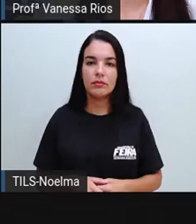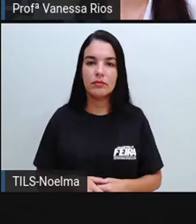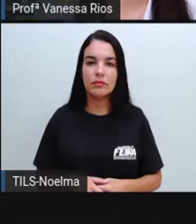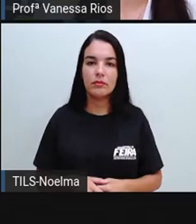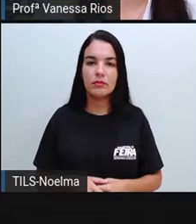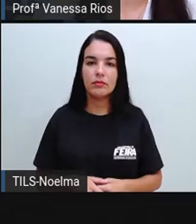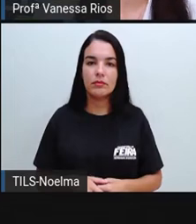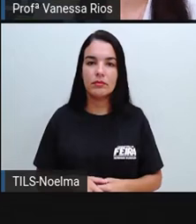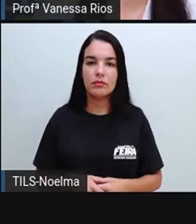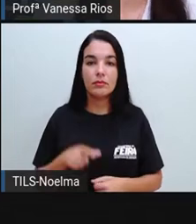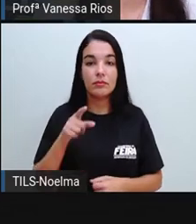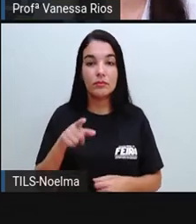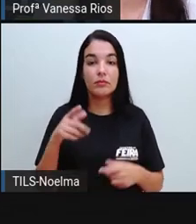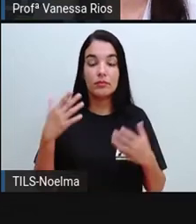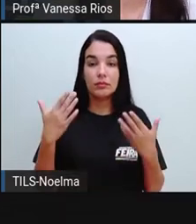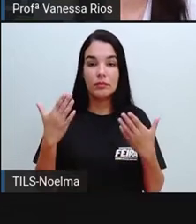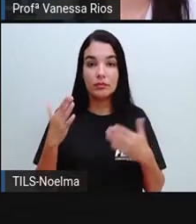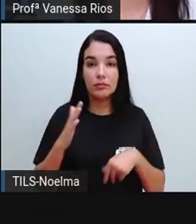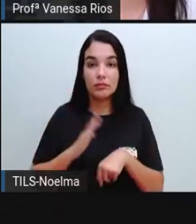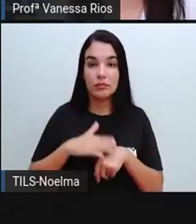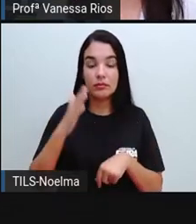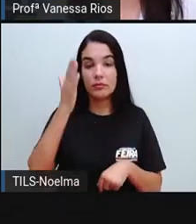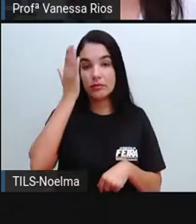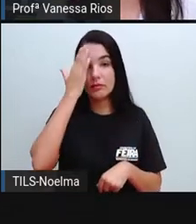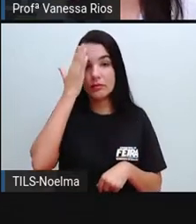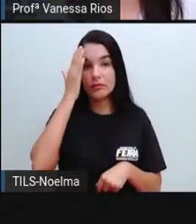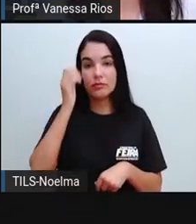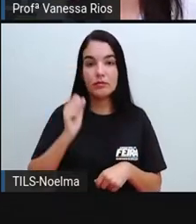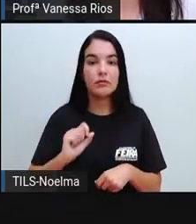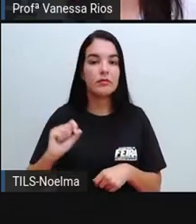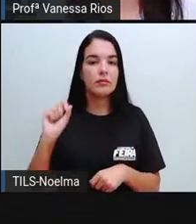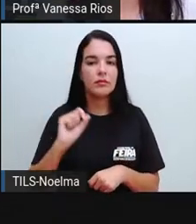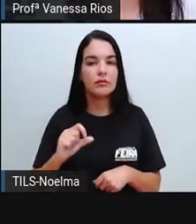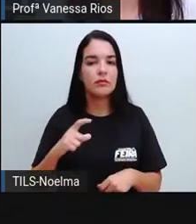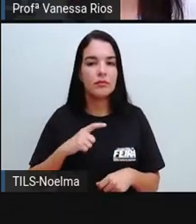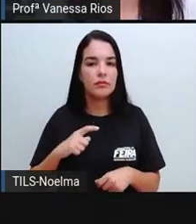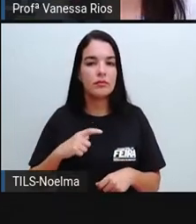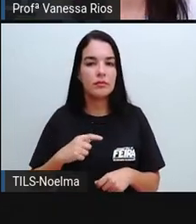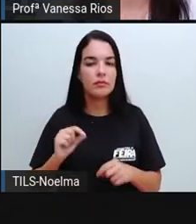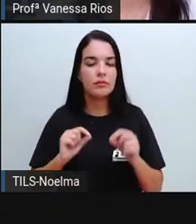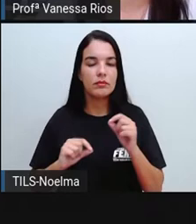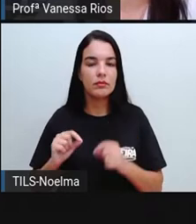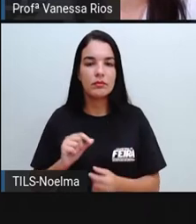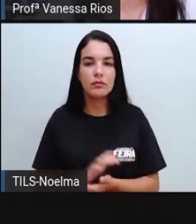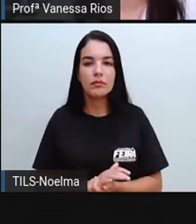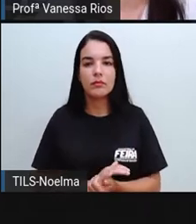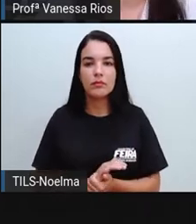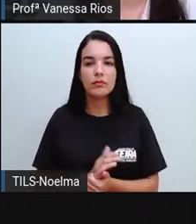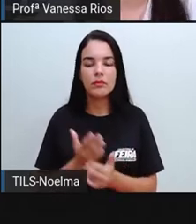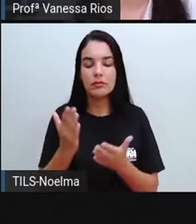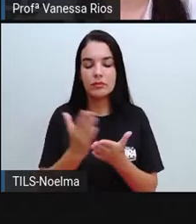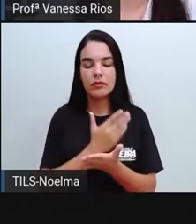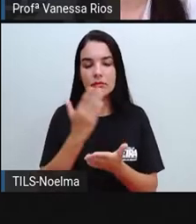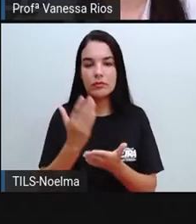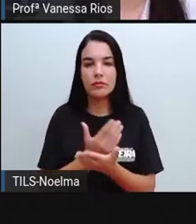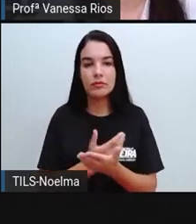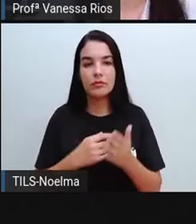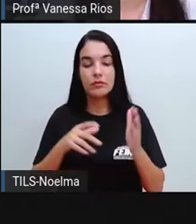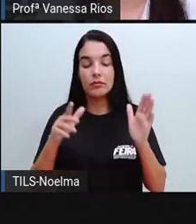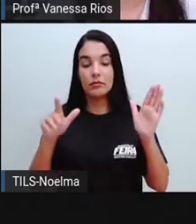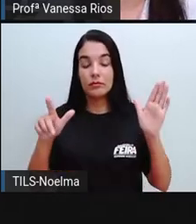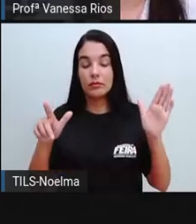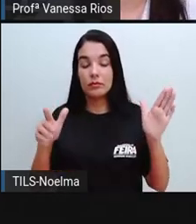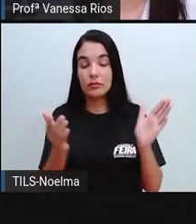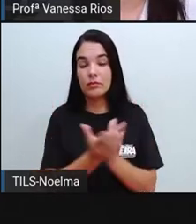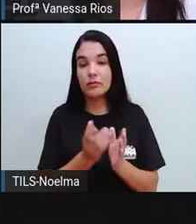E aí para saber mais, a Pró aqui agora um trecho, né? De um livro muito interessante,